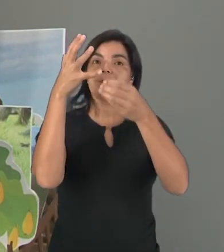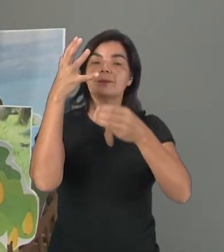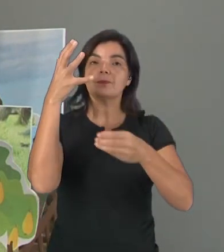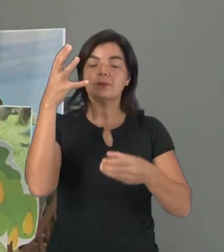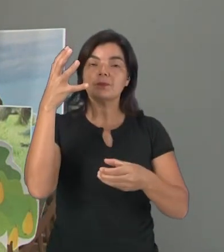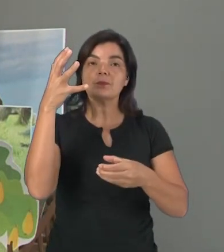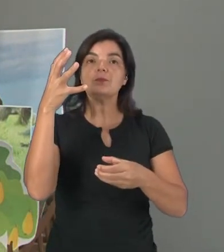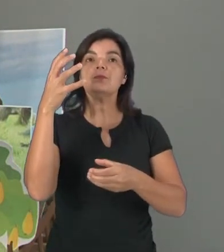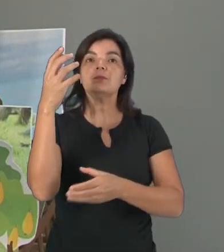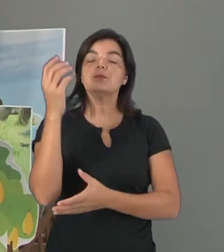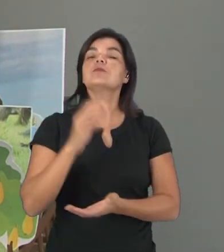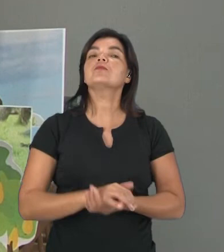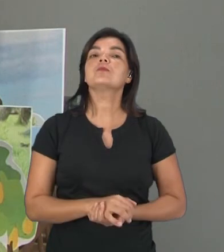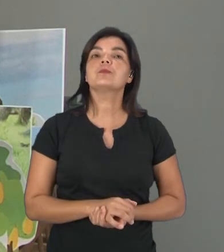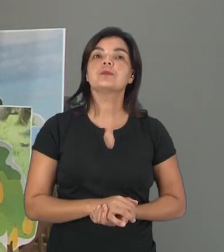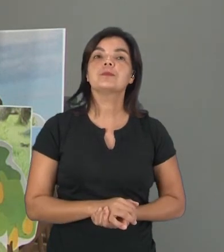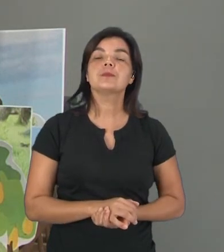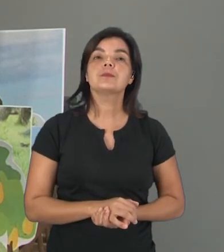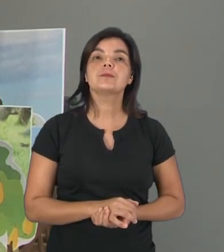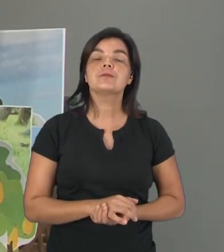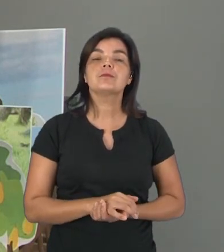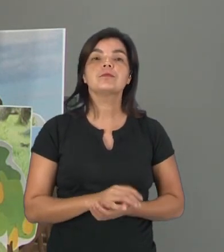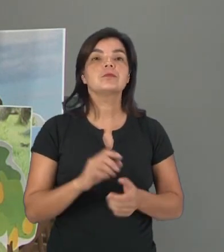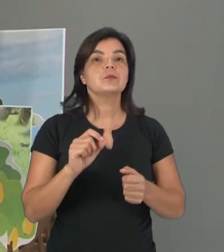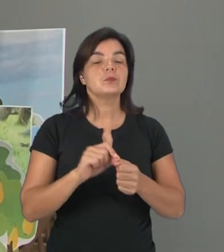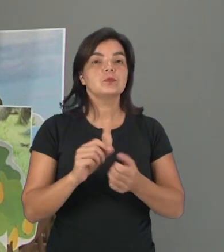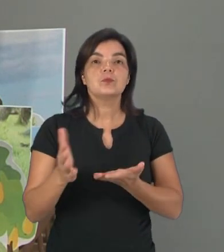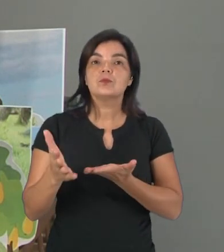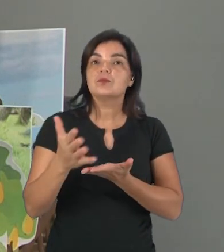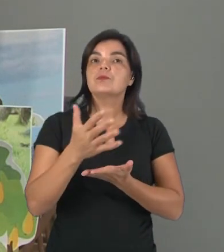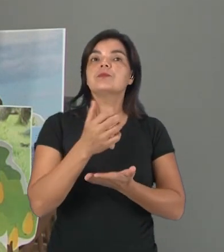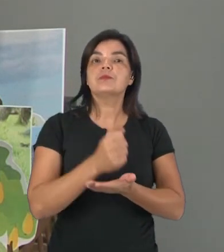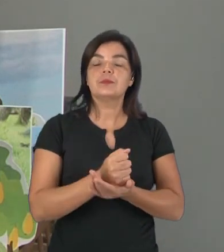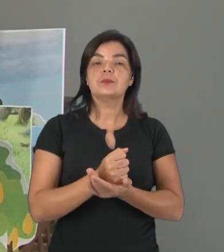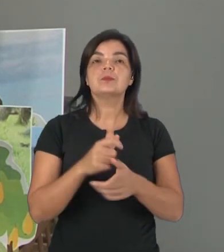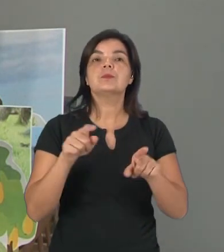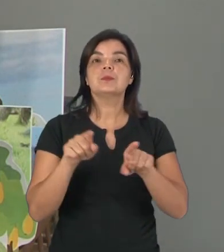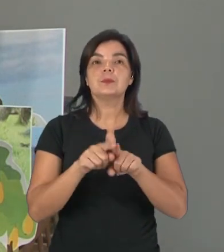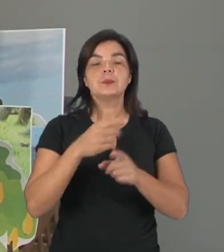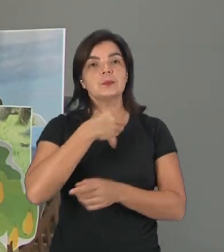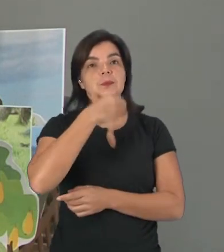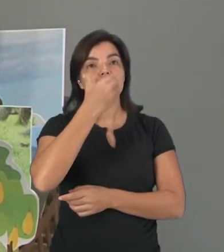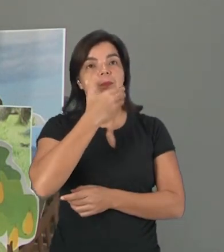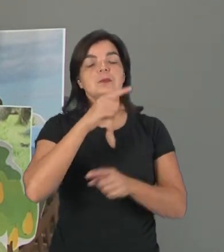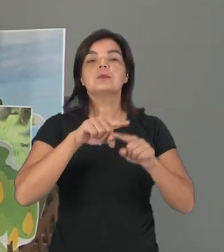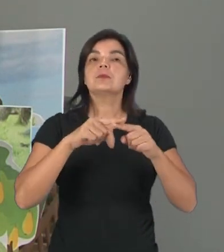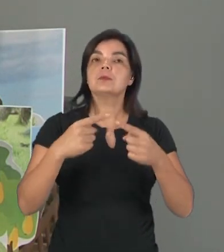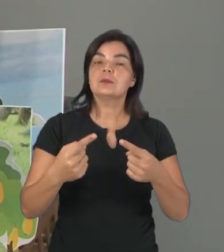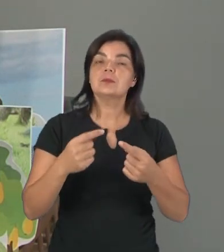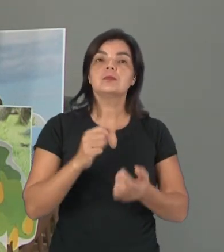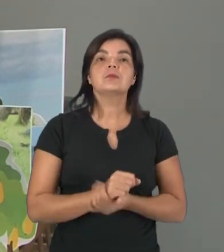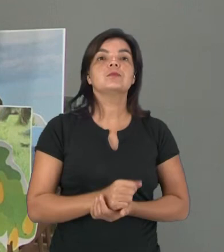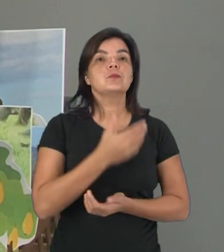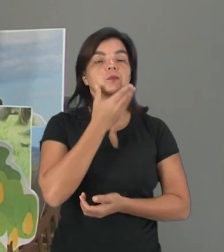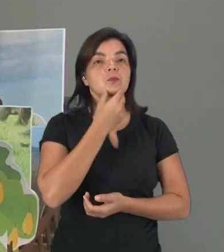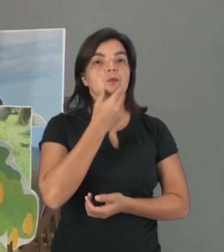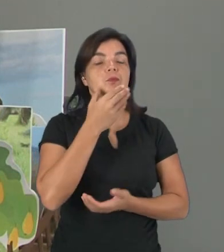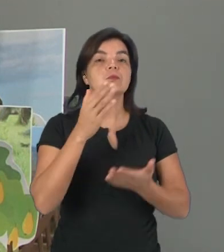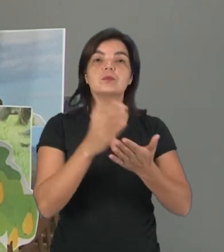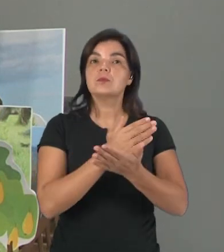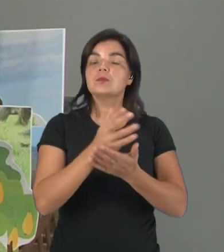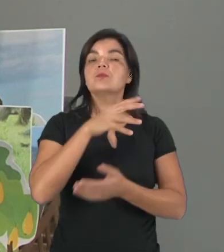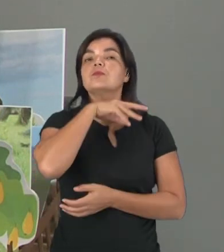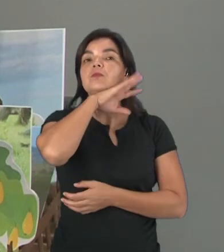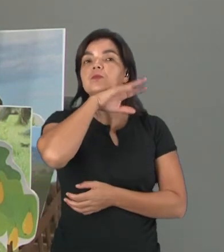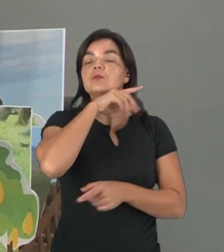imensa altura. E ele é feito a colheita desses frutos, mas pelo homem. Mas alguns